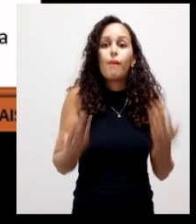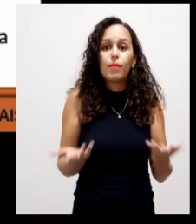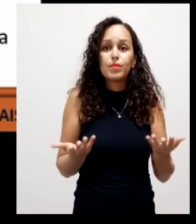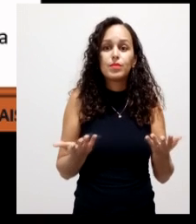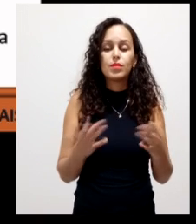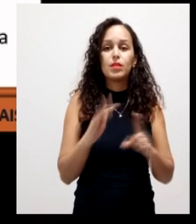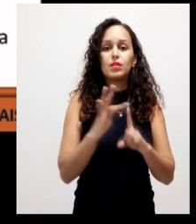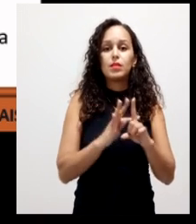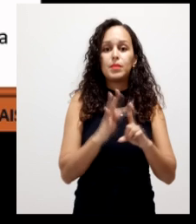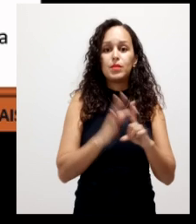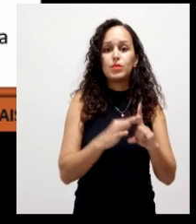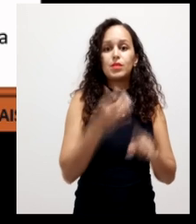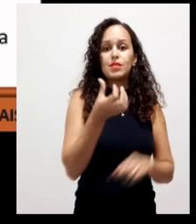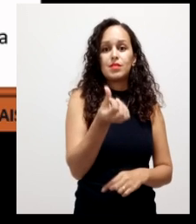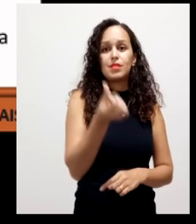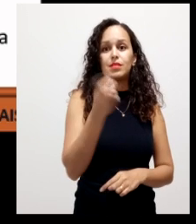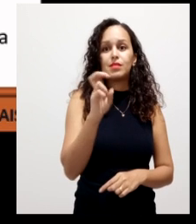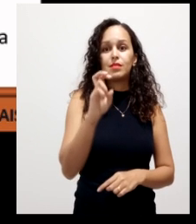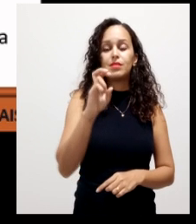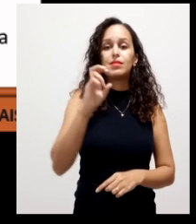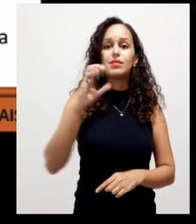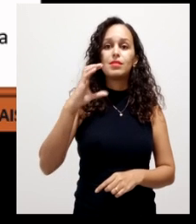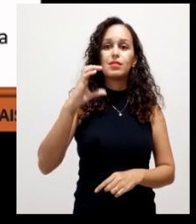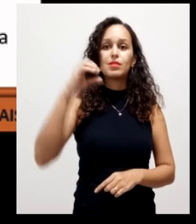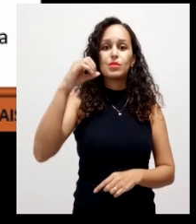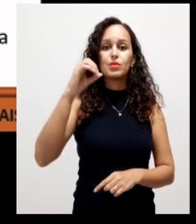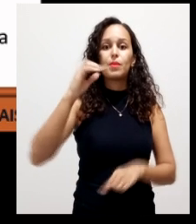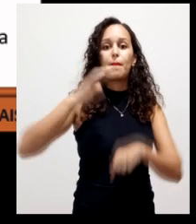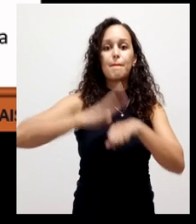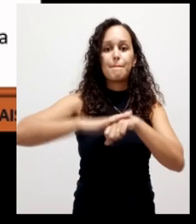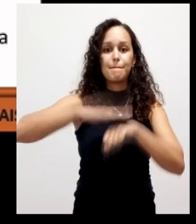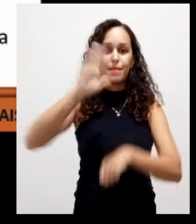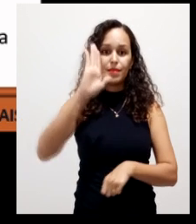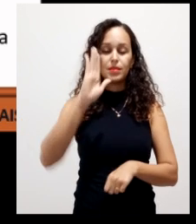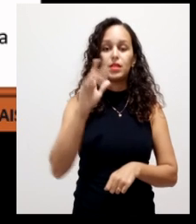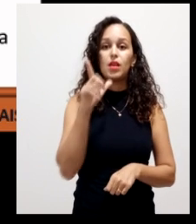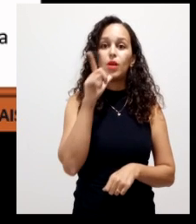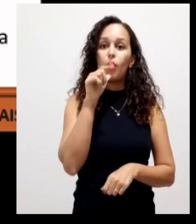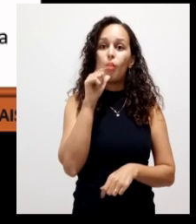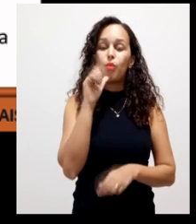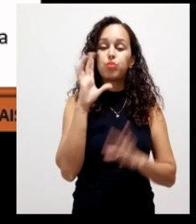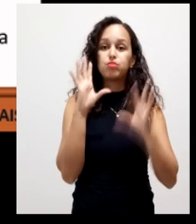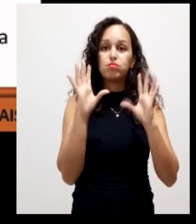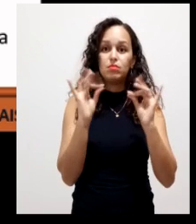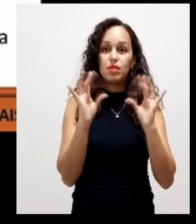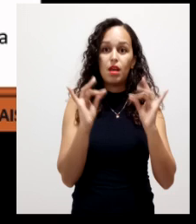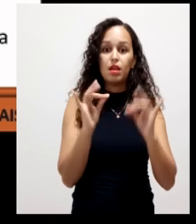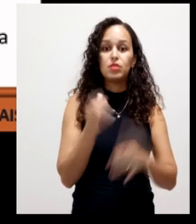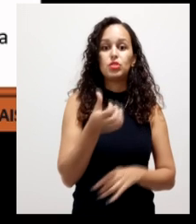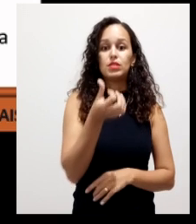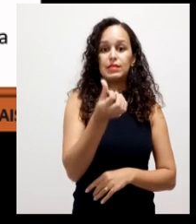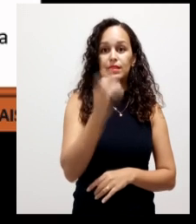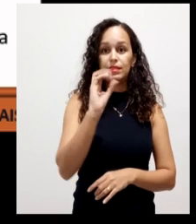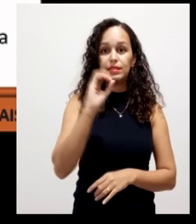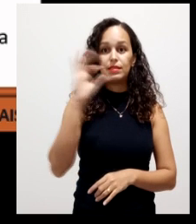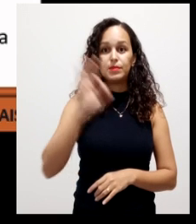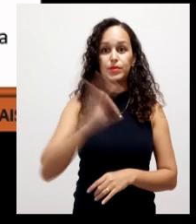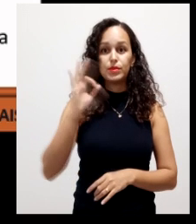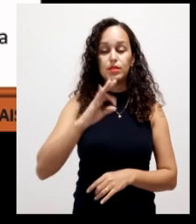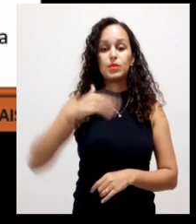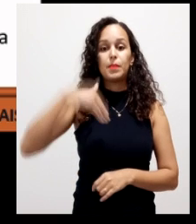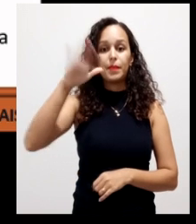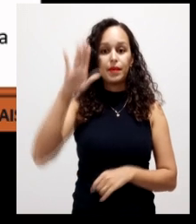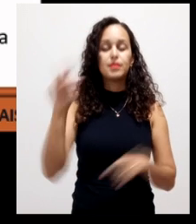65 graus a gente faz o revolvimento quando a umidade ela for maior que 60 também é